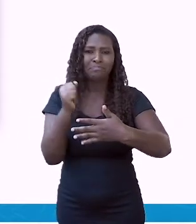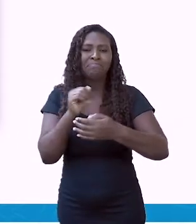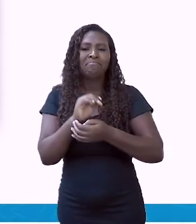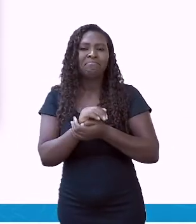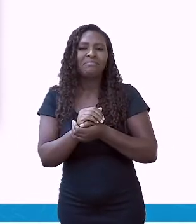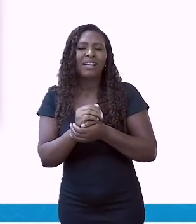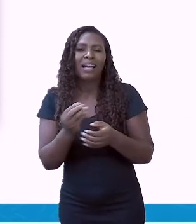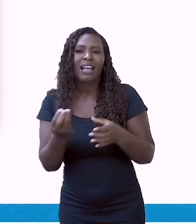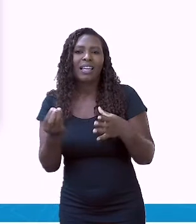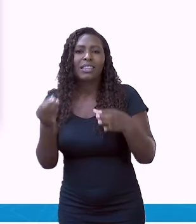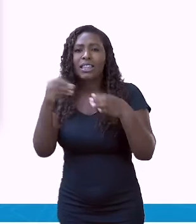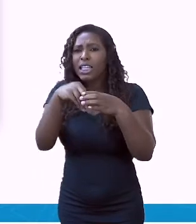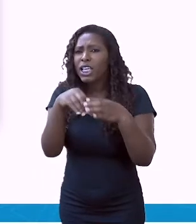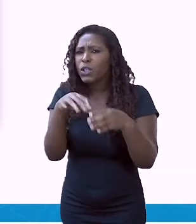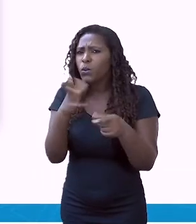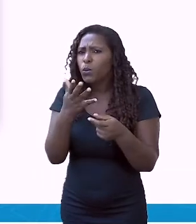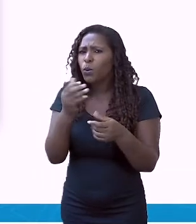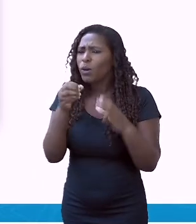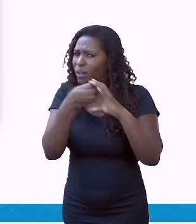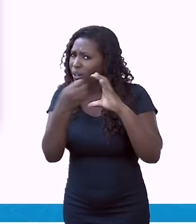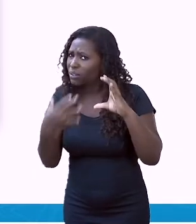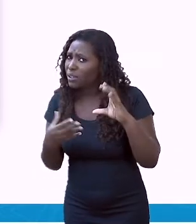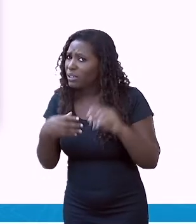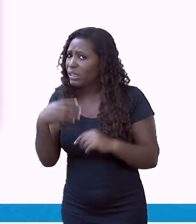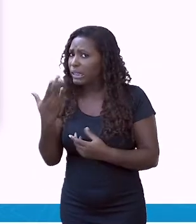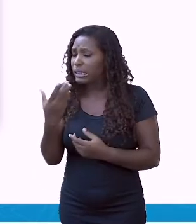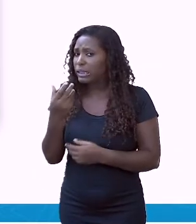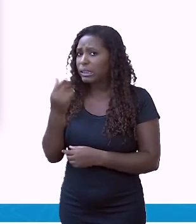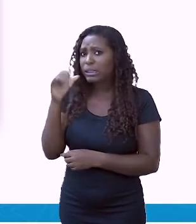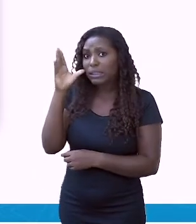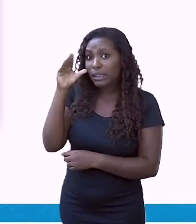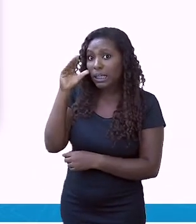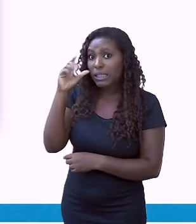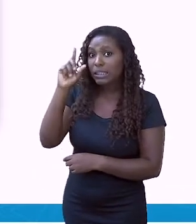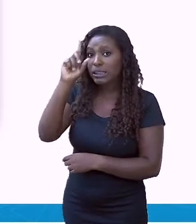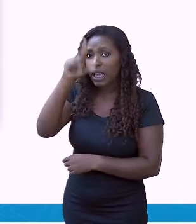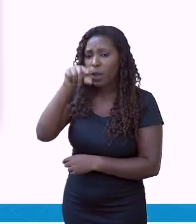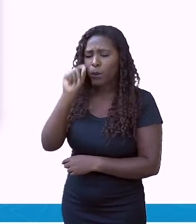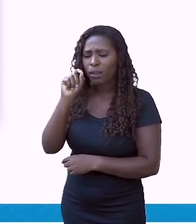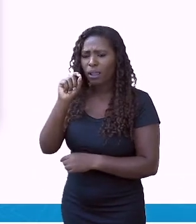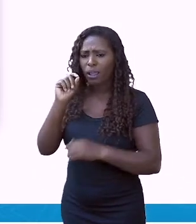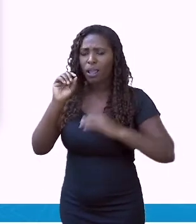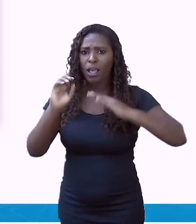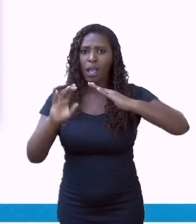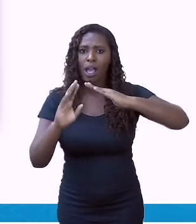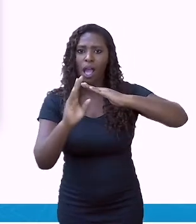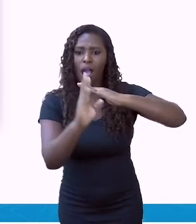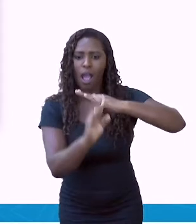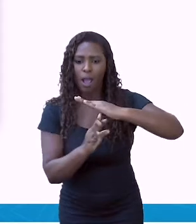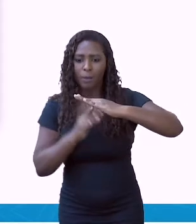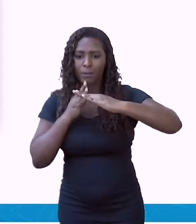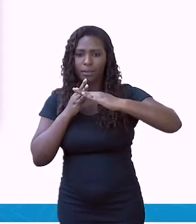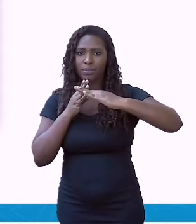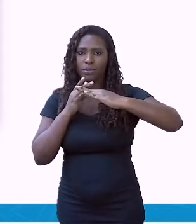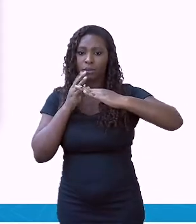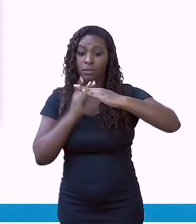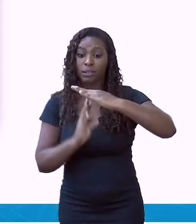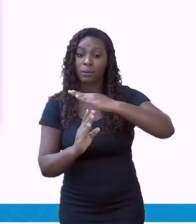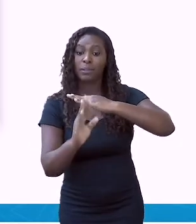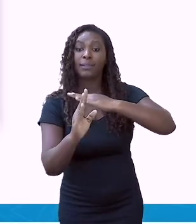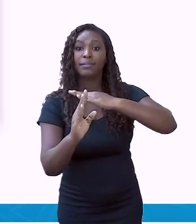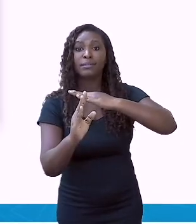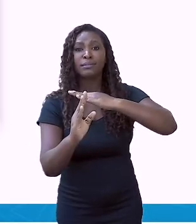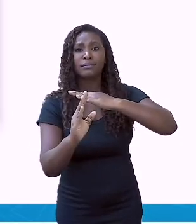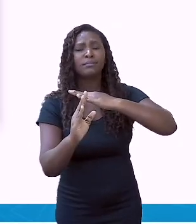migrações. essas movimentações, entrada e saída, elas podem,